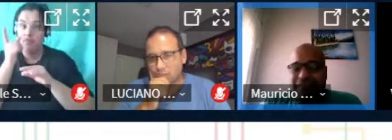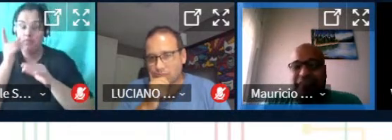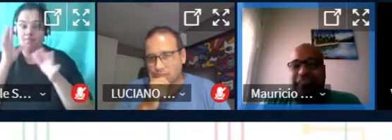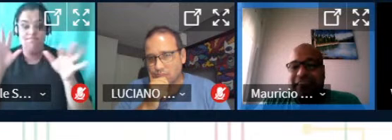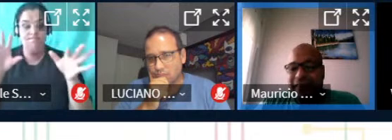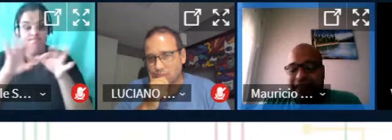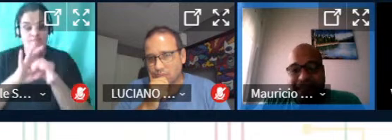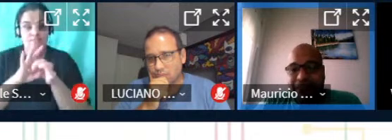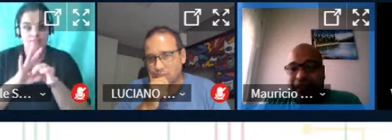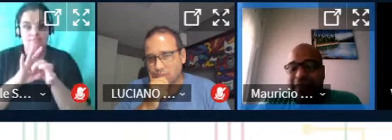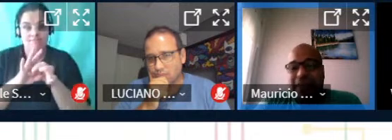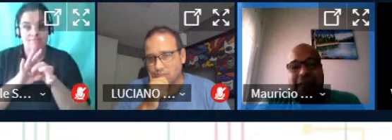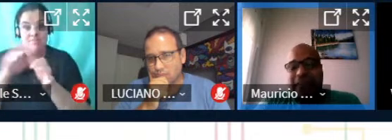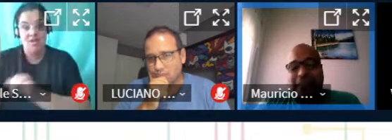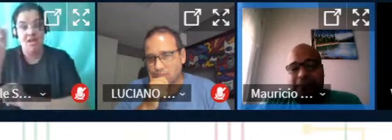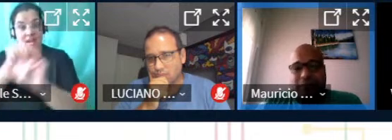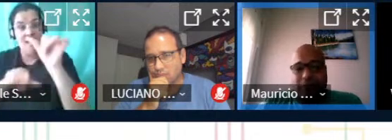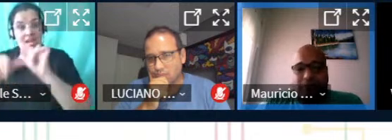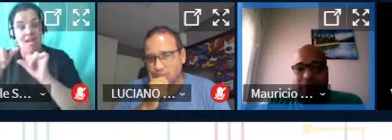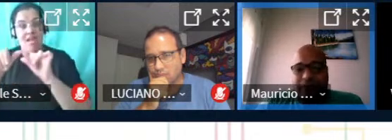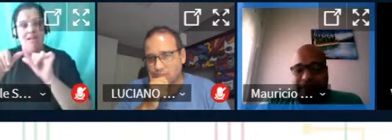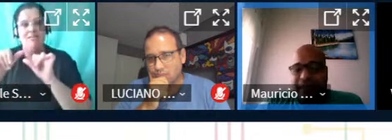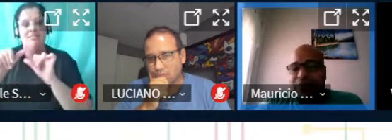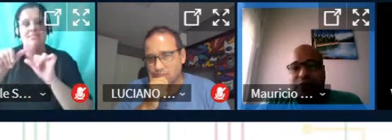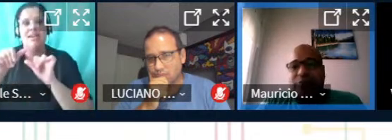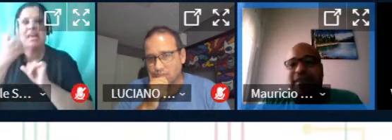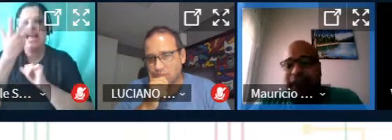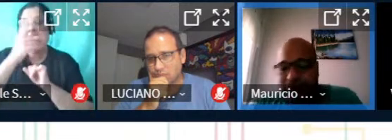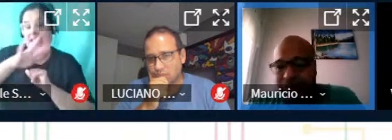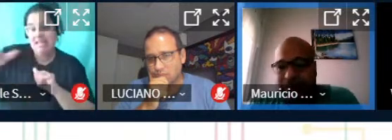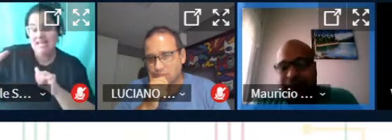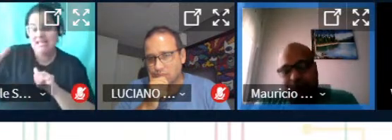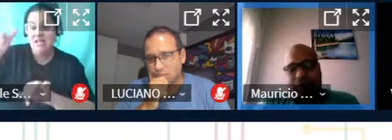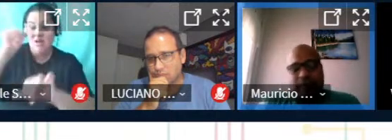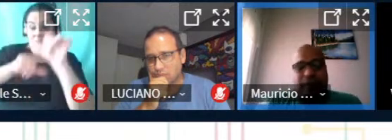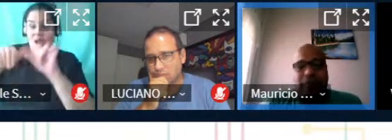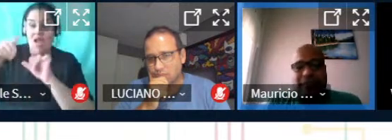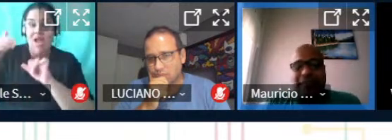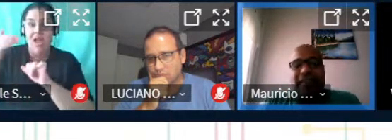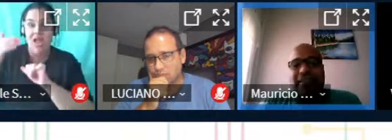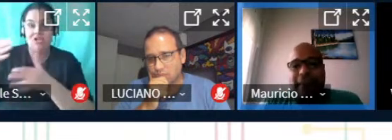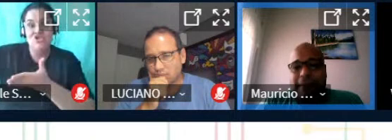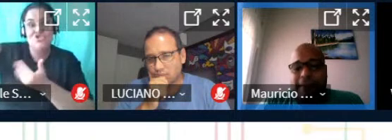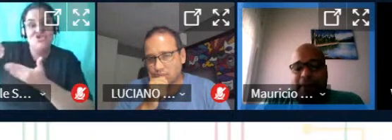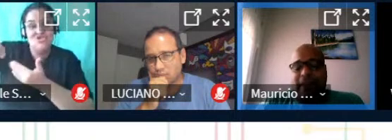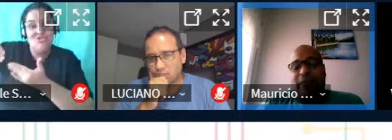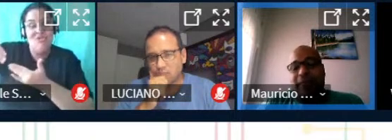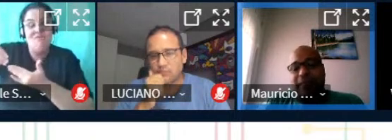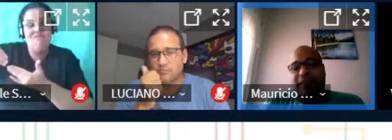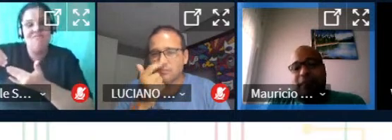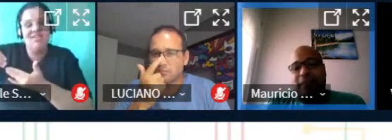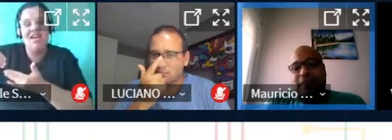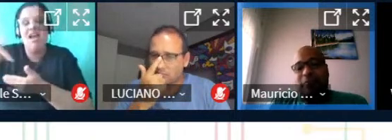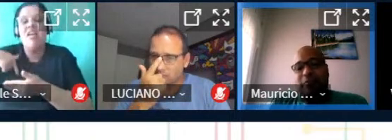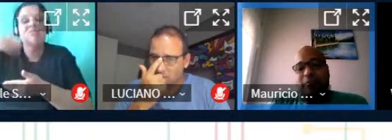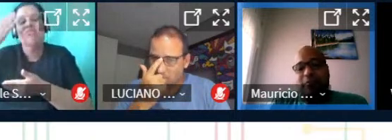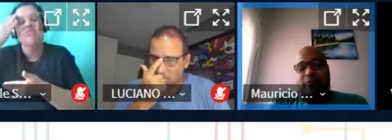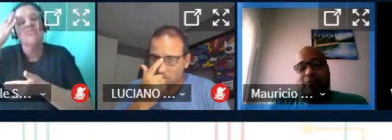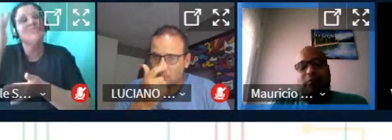adolescentes né? E que não tem a mínima ideia desse eixo industrial no caso da automação do que se trata então esses